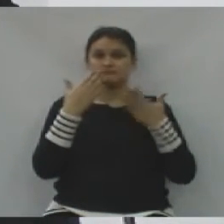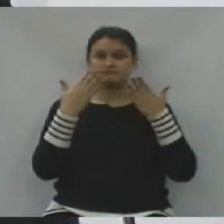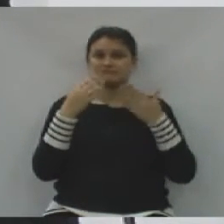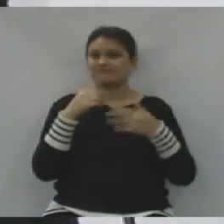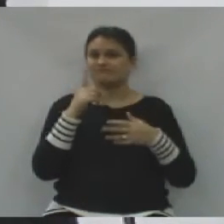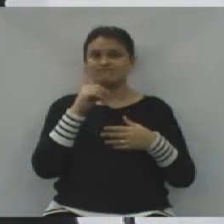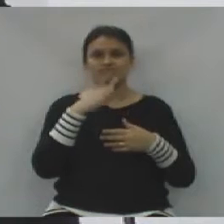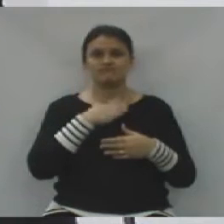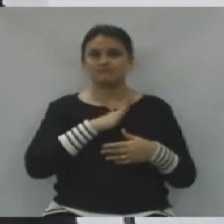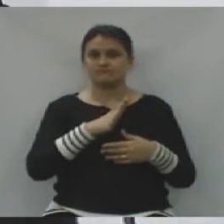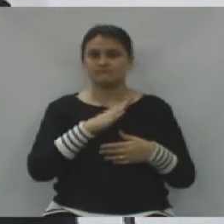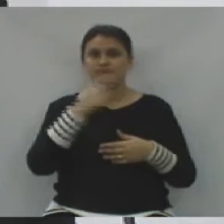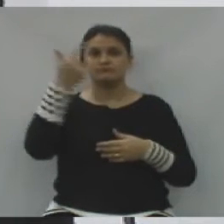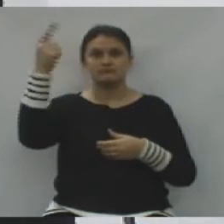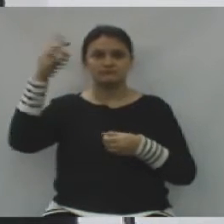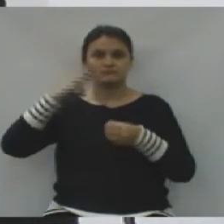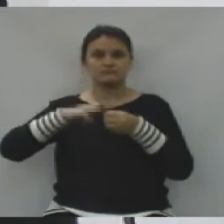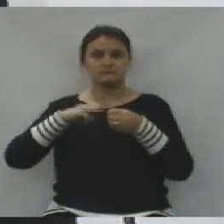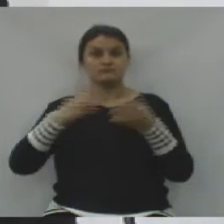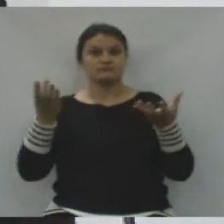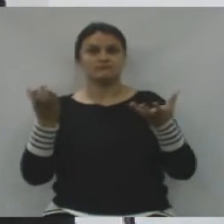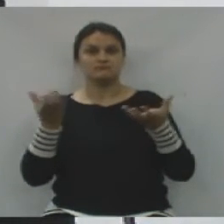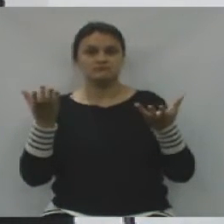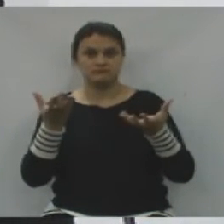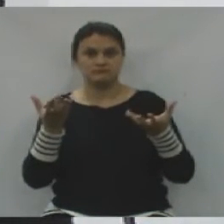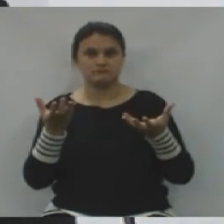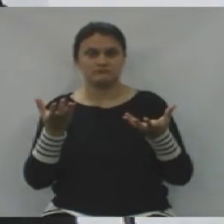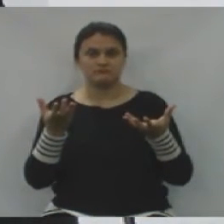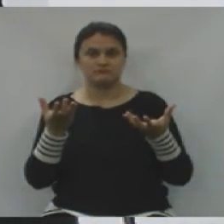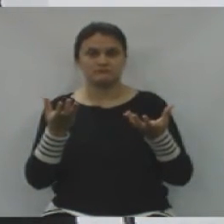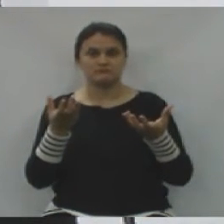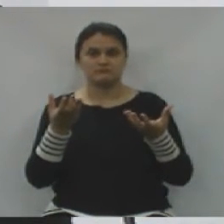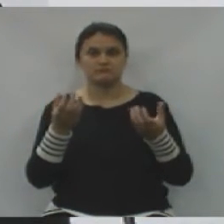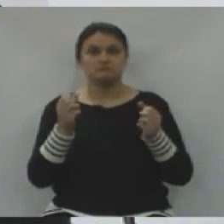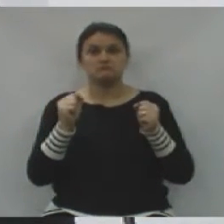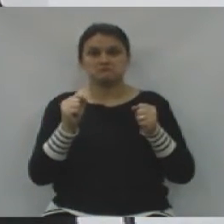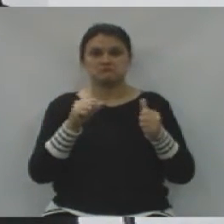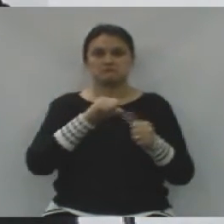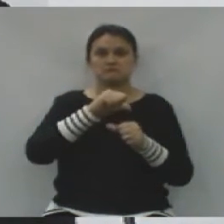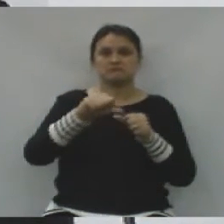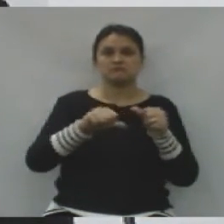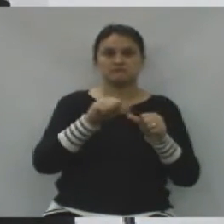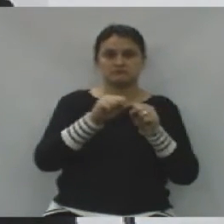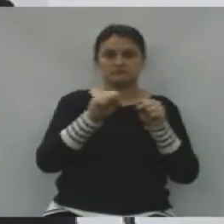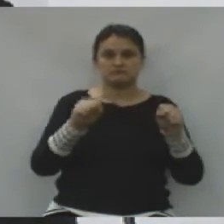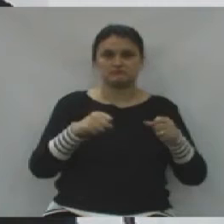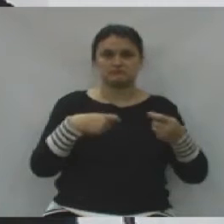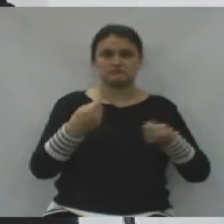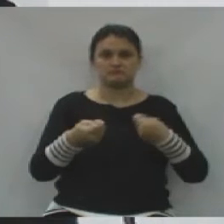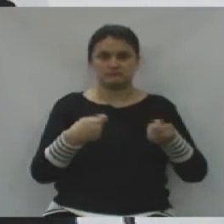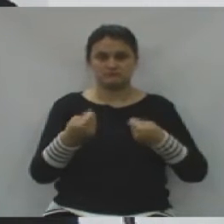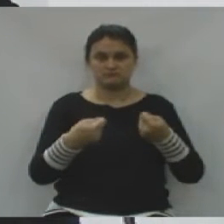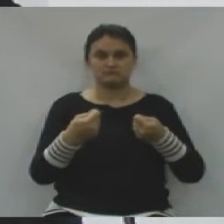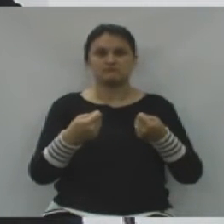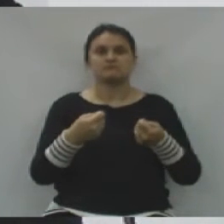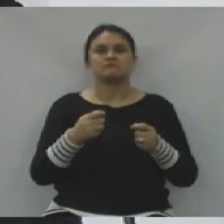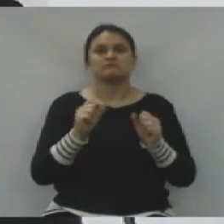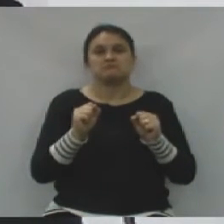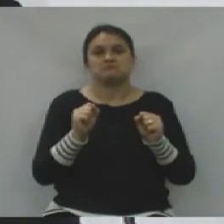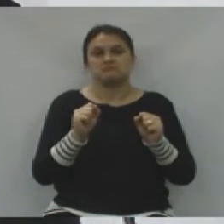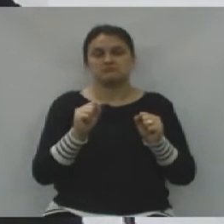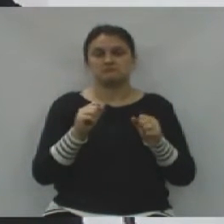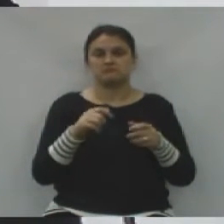bons olhos quando vejo outros municípios se candidatando, que, quem sabe, vá alterar o sistema econômico, financeiro,